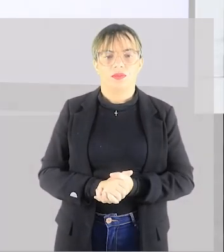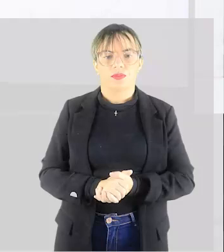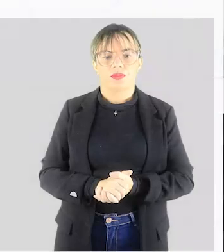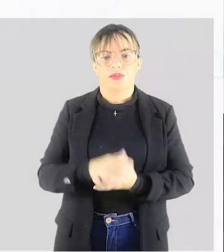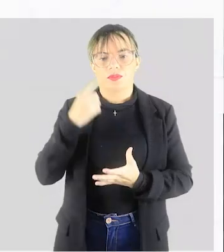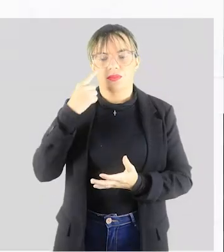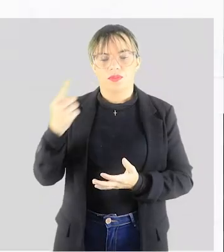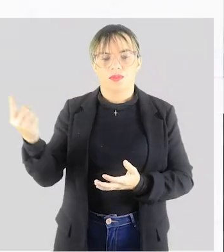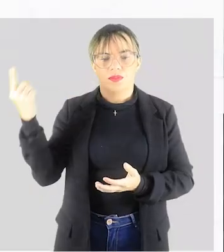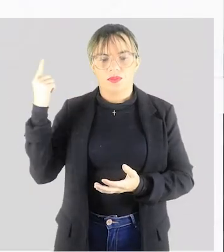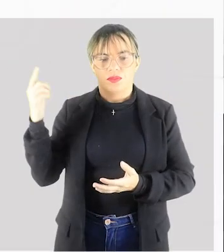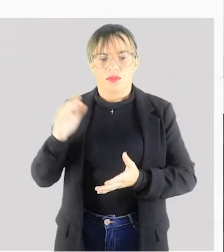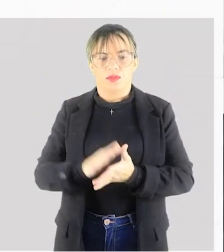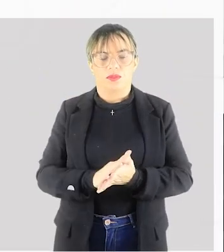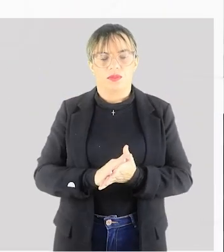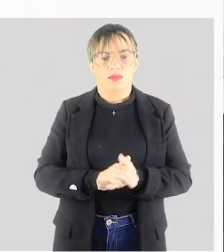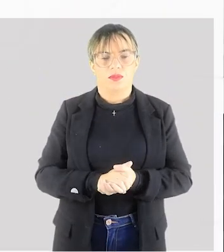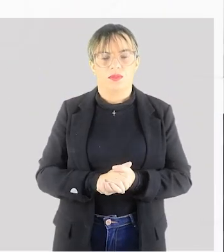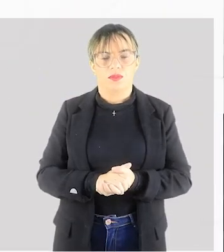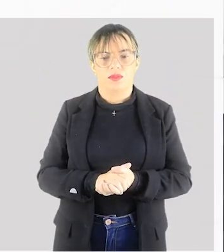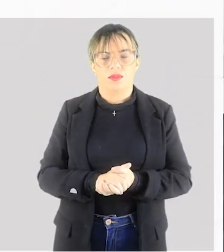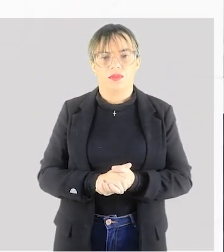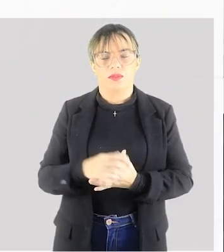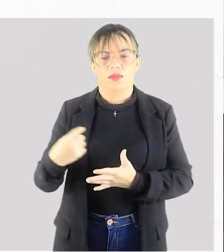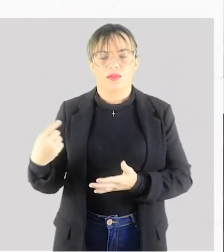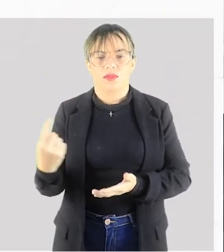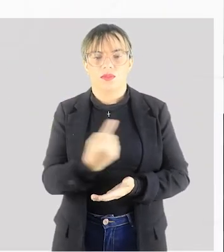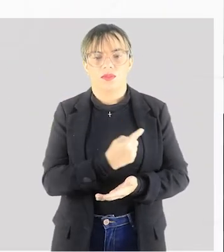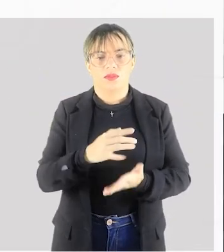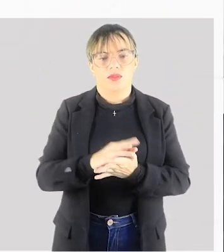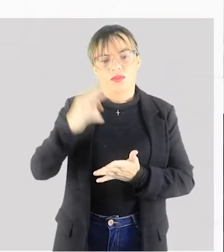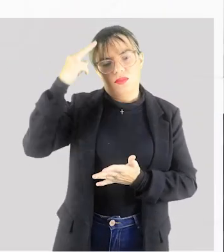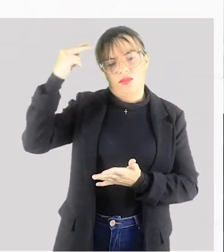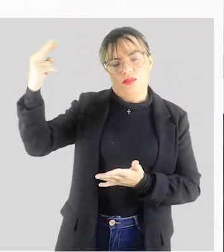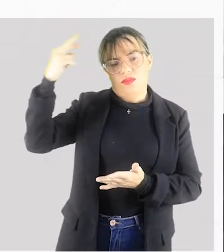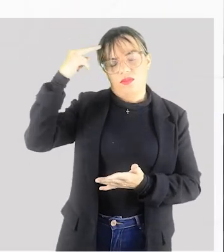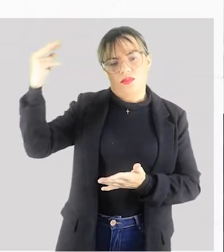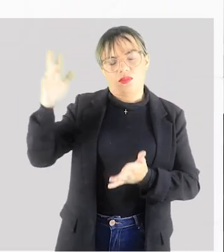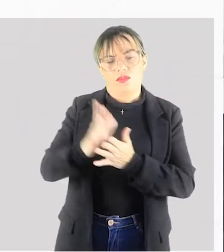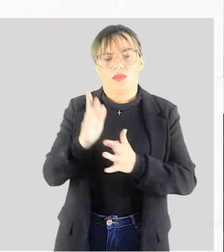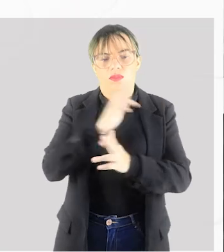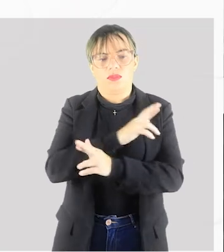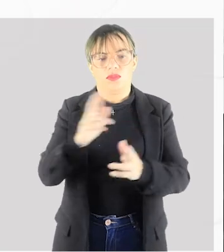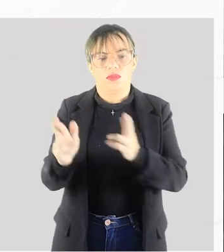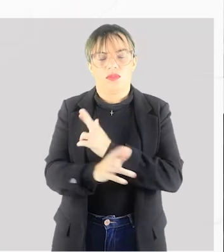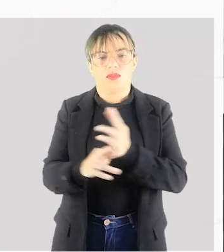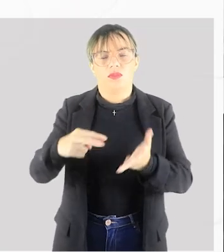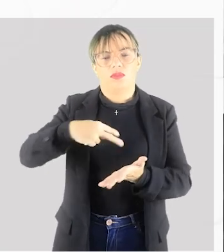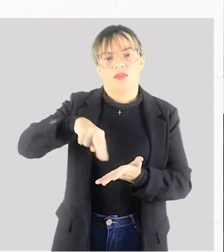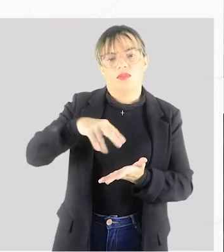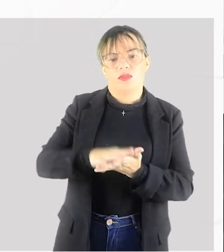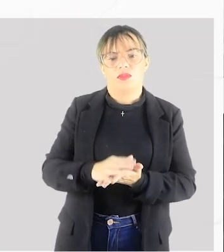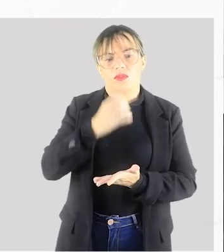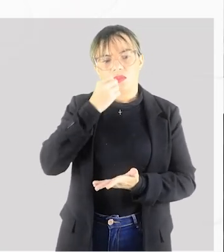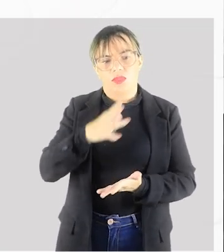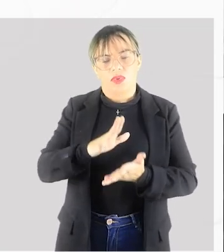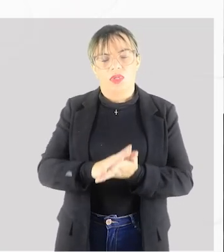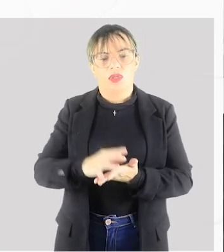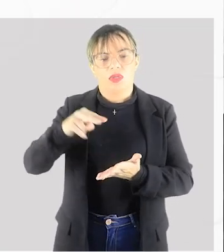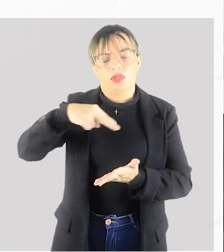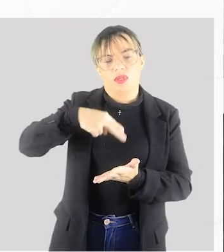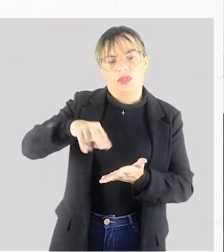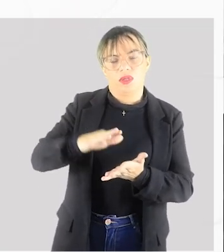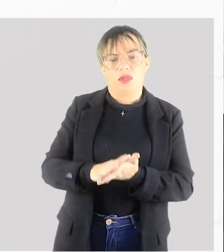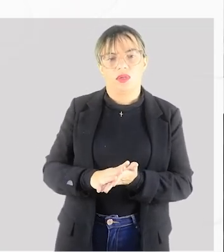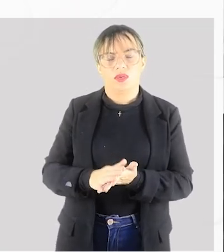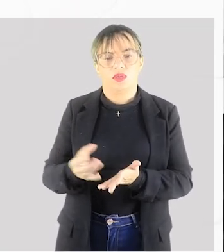Então, essa foi a nossa linha histórica em relação às danças. E aí, a dança na